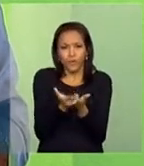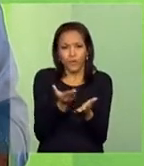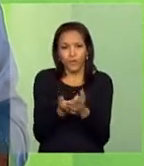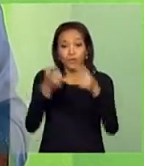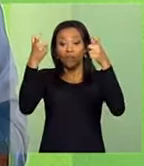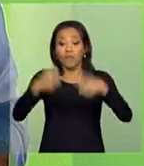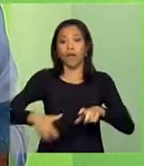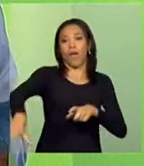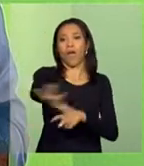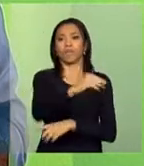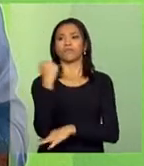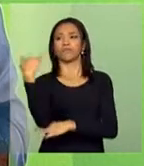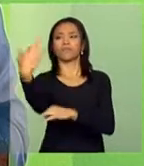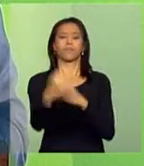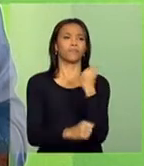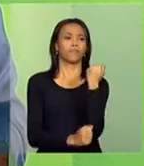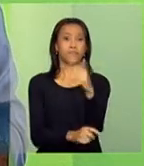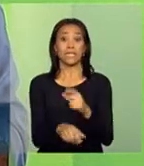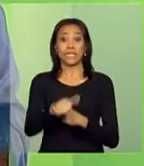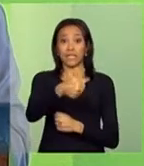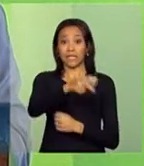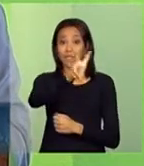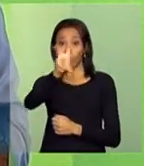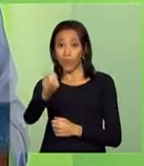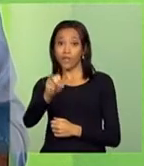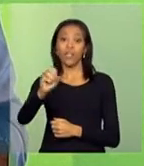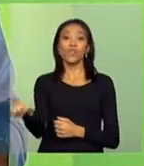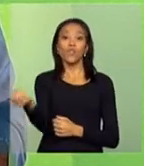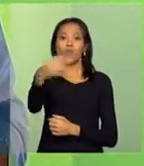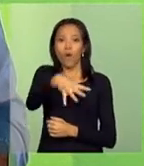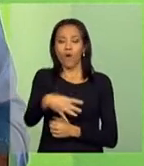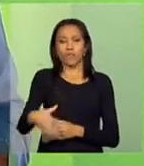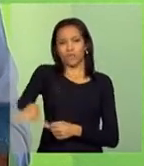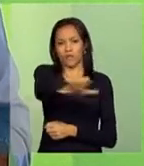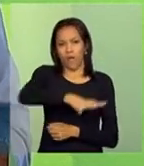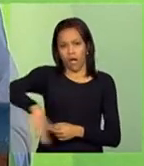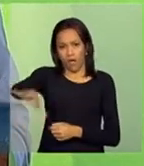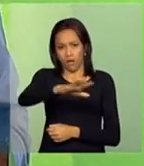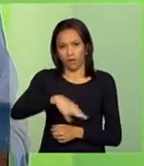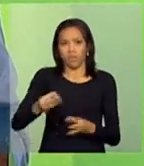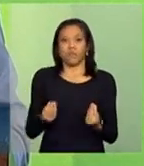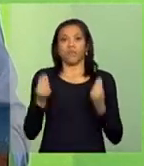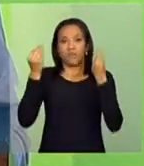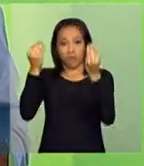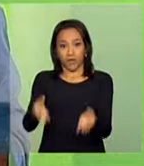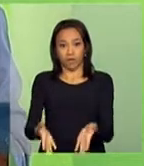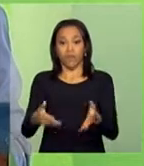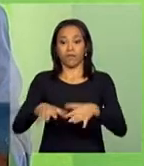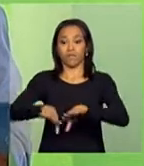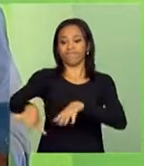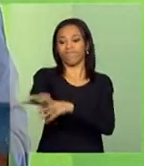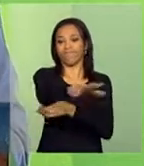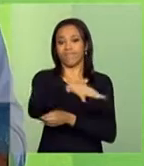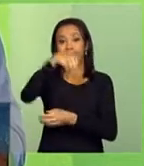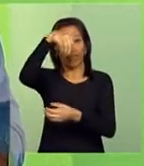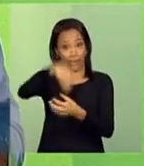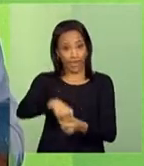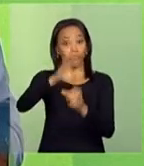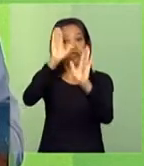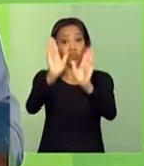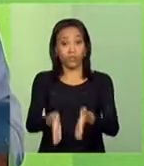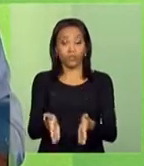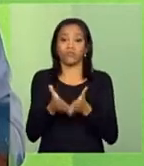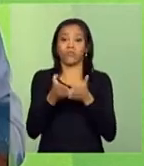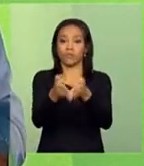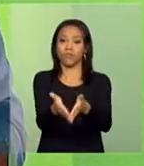ambiental de 159 áreas para arrendamentos e concessões nos portos organizados, dentro dos portos organizados.